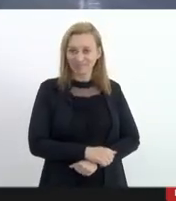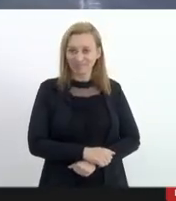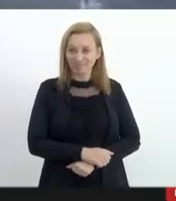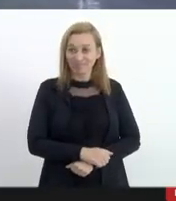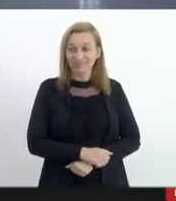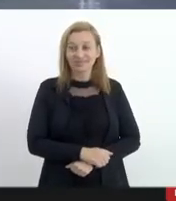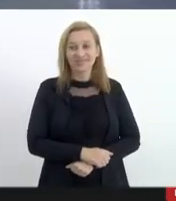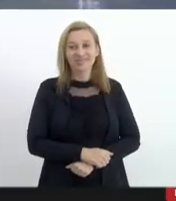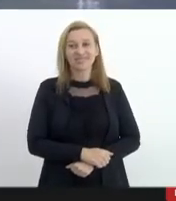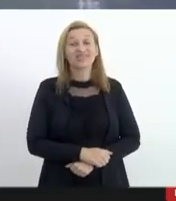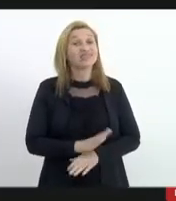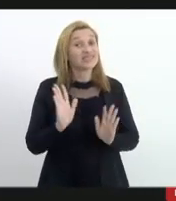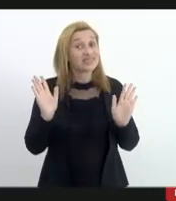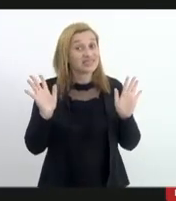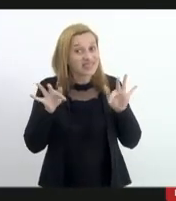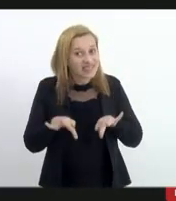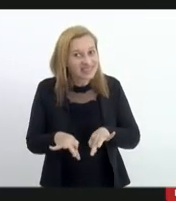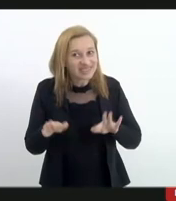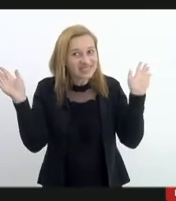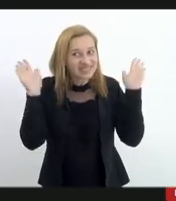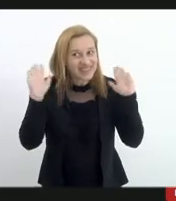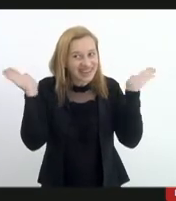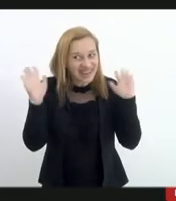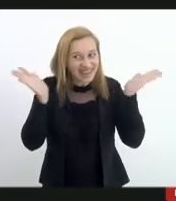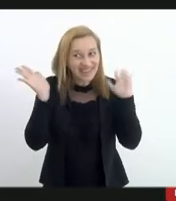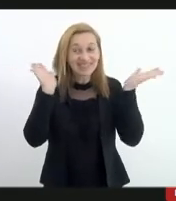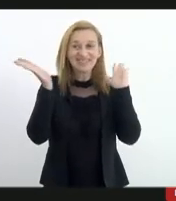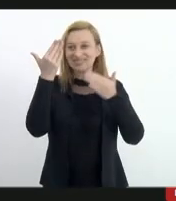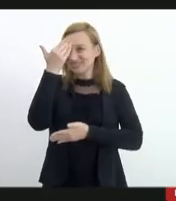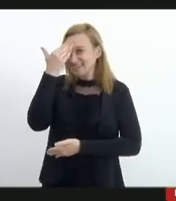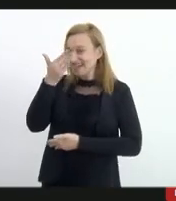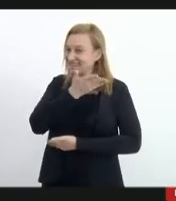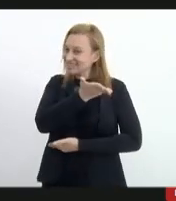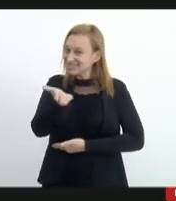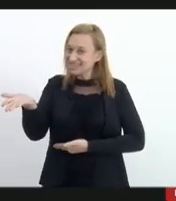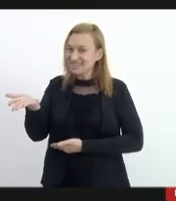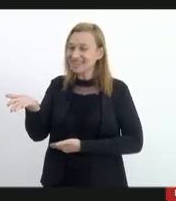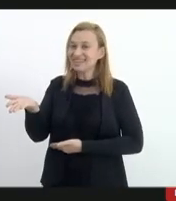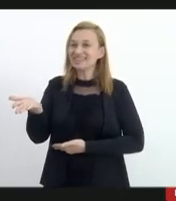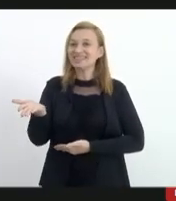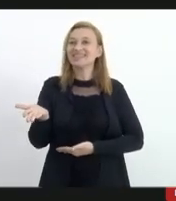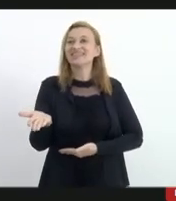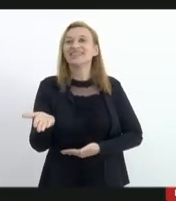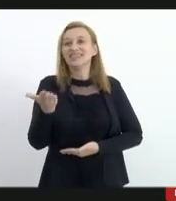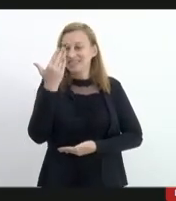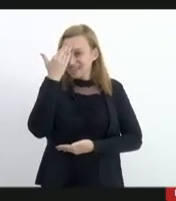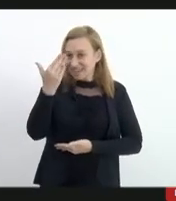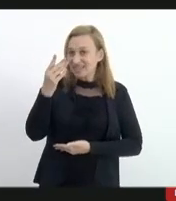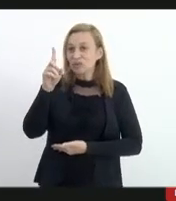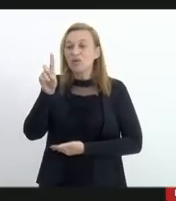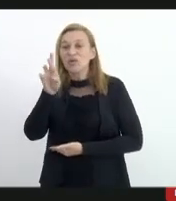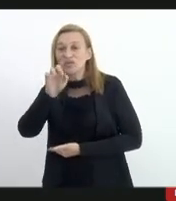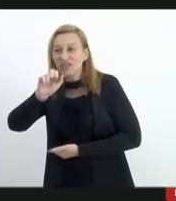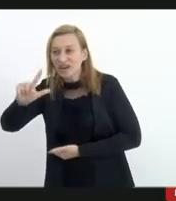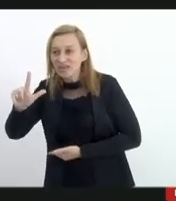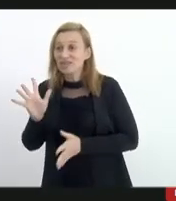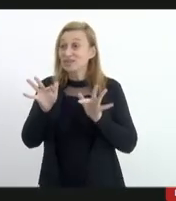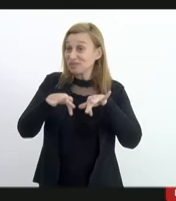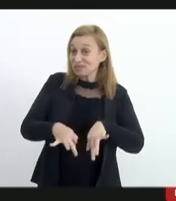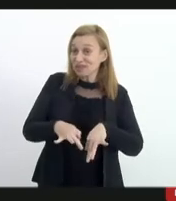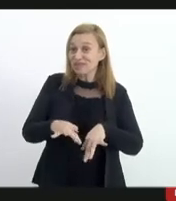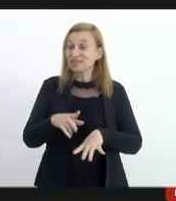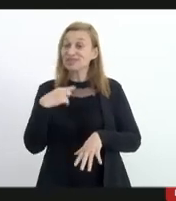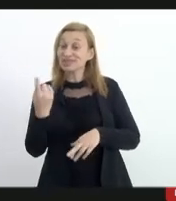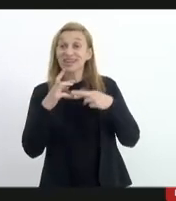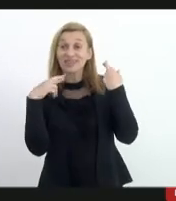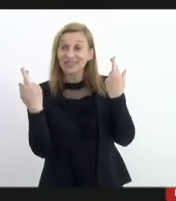é isso gente fechamos tchau agradeço a todos novamente agradeço o coronel Blas que ficou aí até o final da nossa